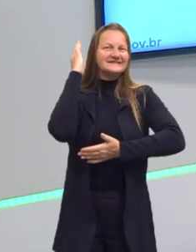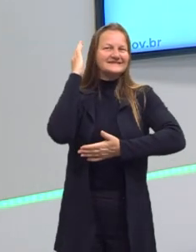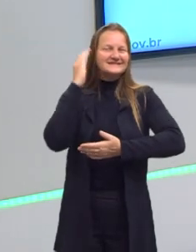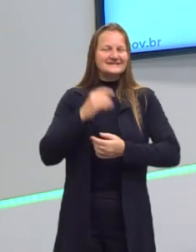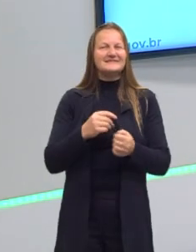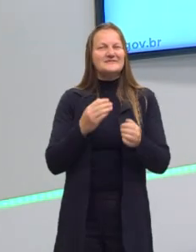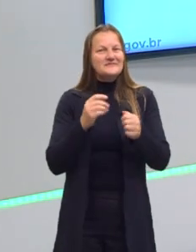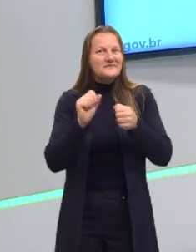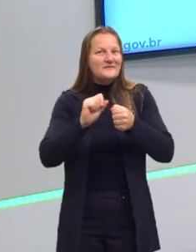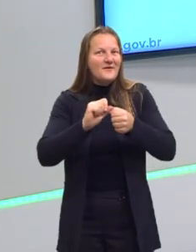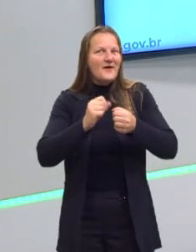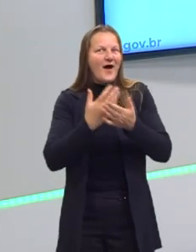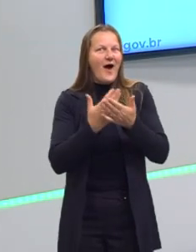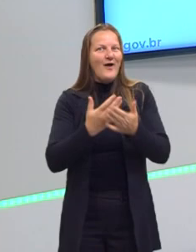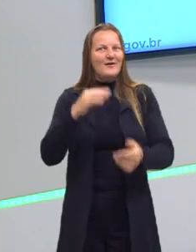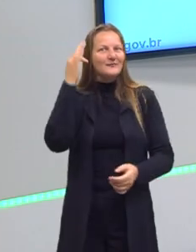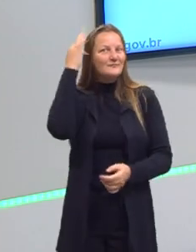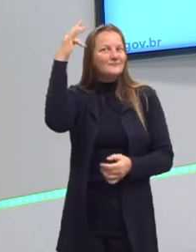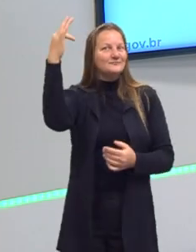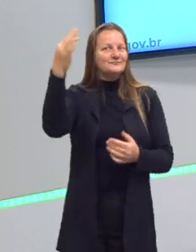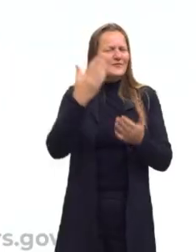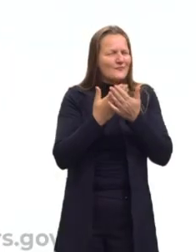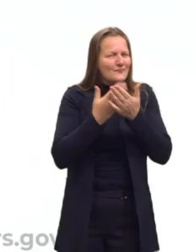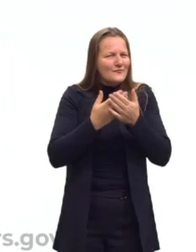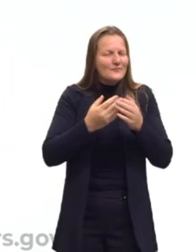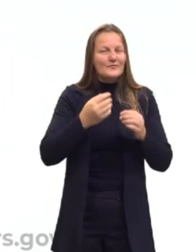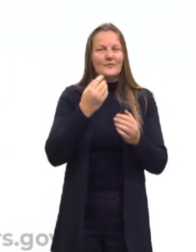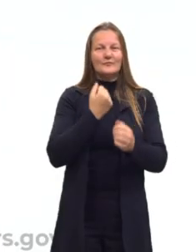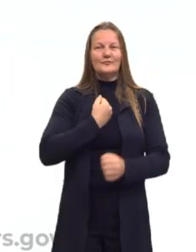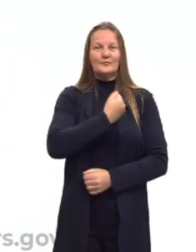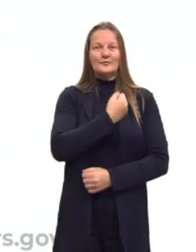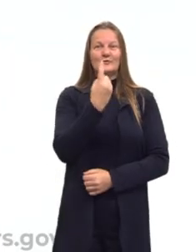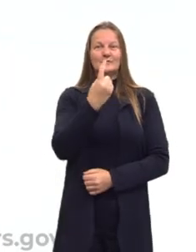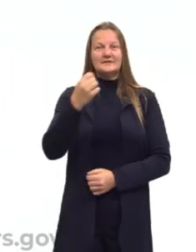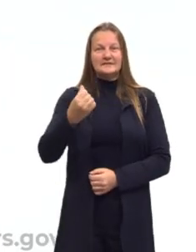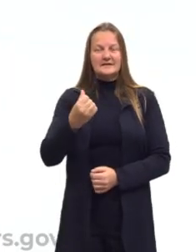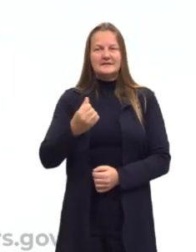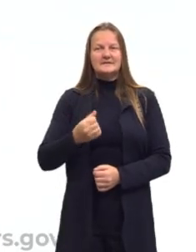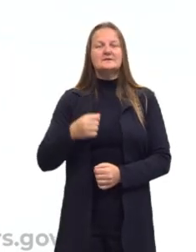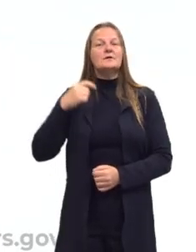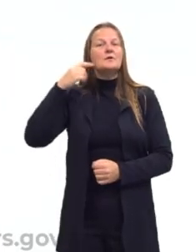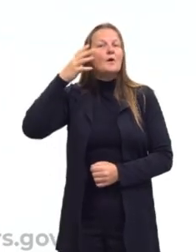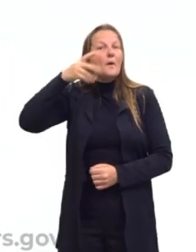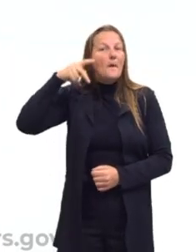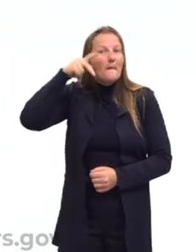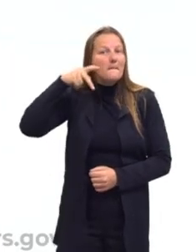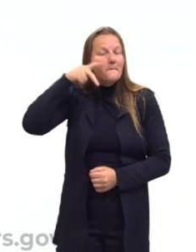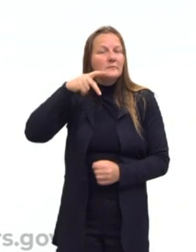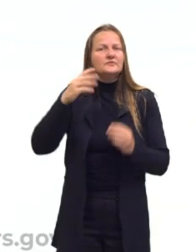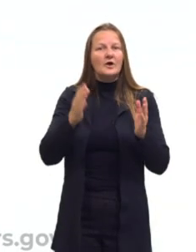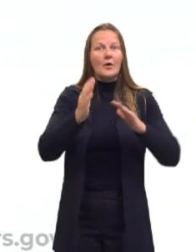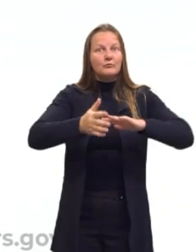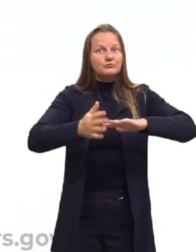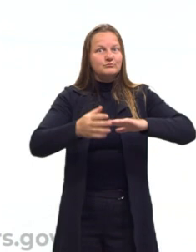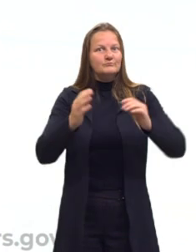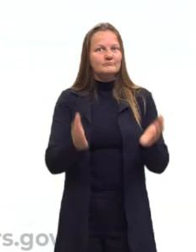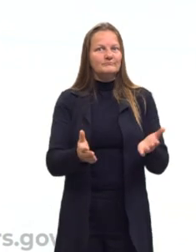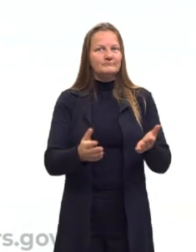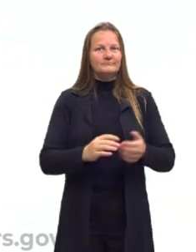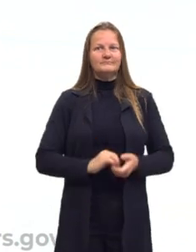mais uma aula de filosofia, aula de número 16, a política na contemporaneidade.